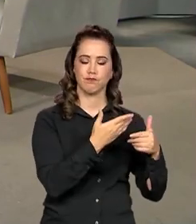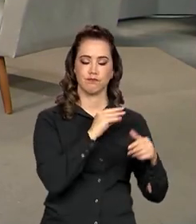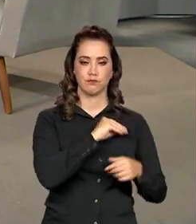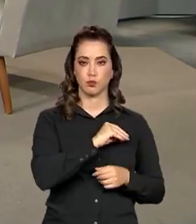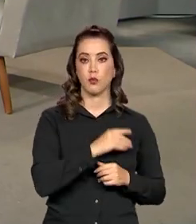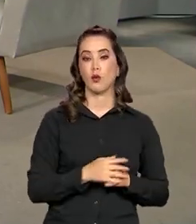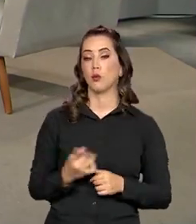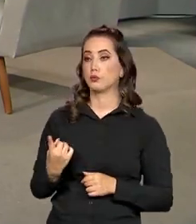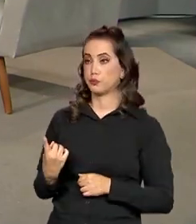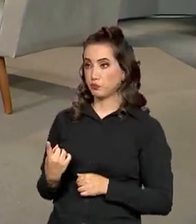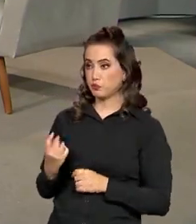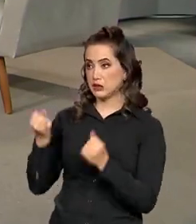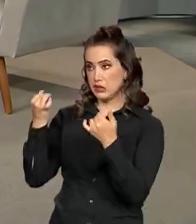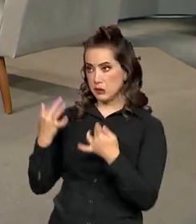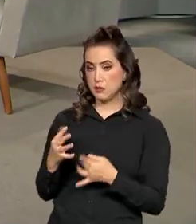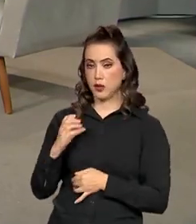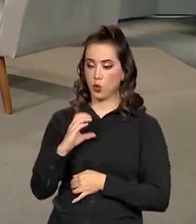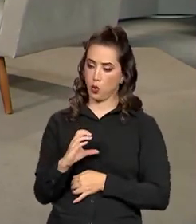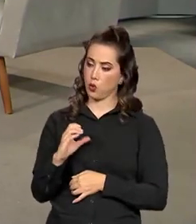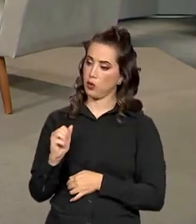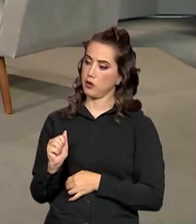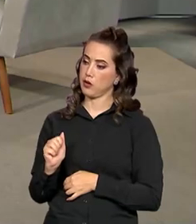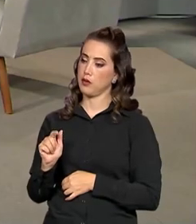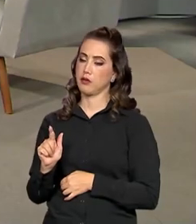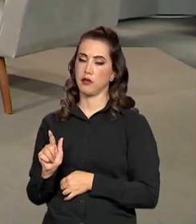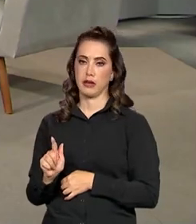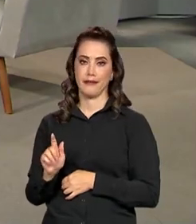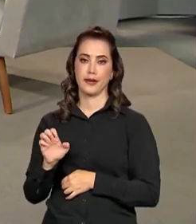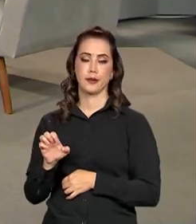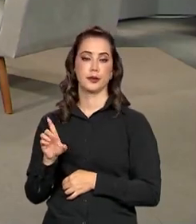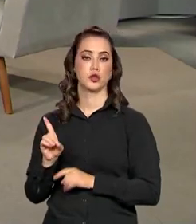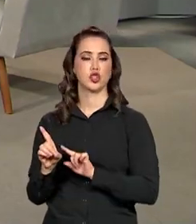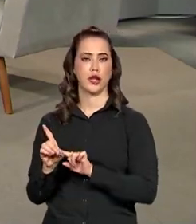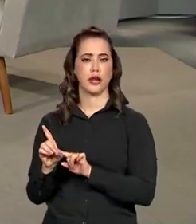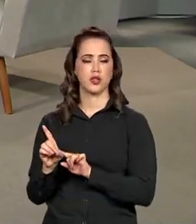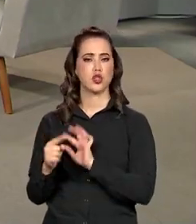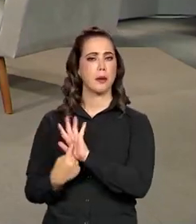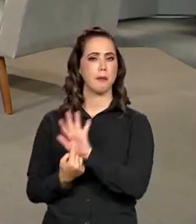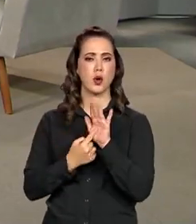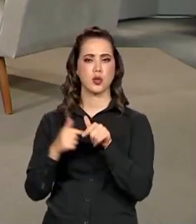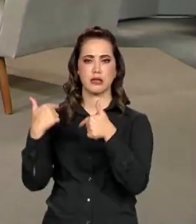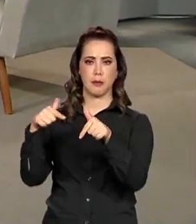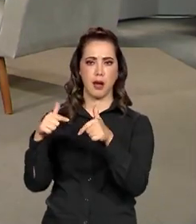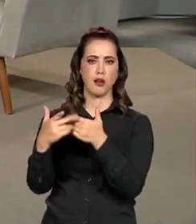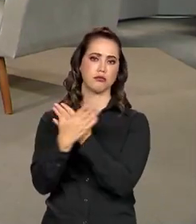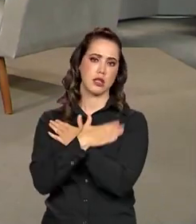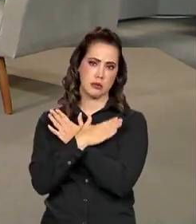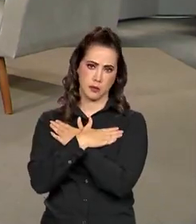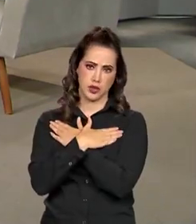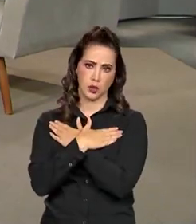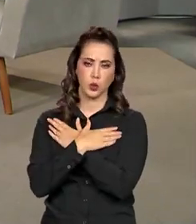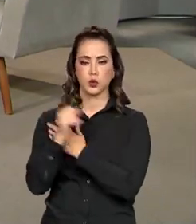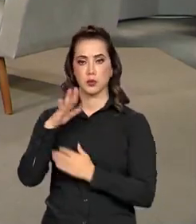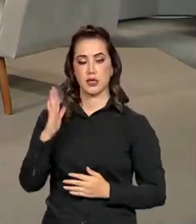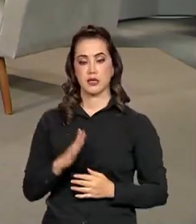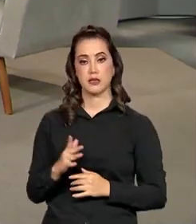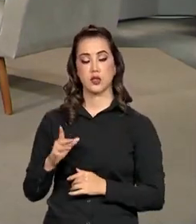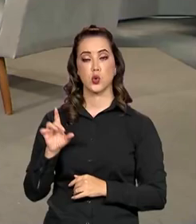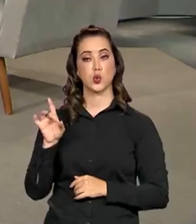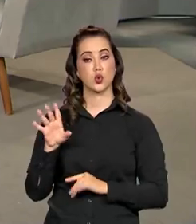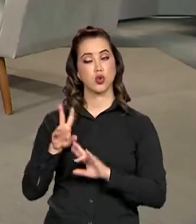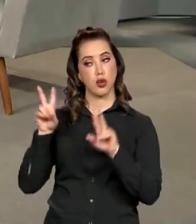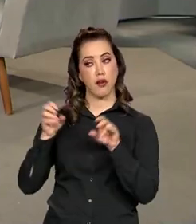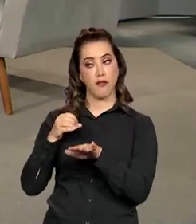citou o Caged, o Caged, o novo cadastro geral de empregados e desempregadas do Ministério da Economia, trabalha só com aqueles trabalhadoras que têm